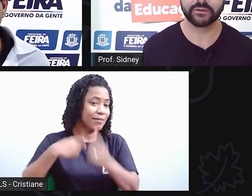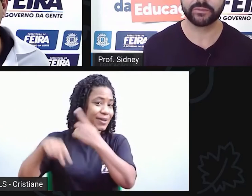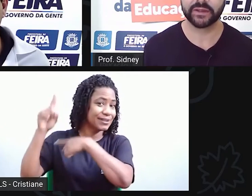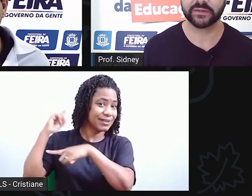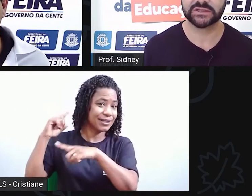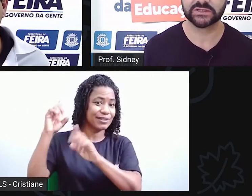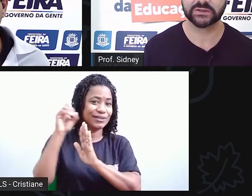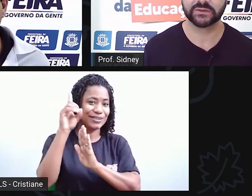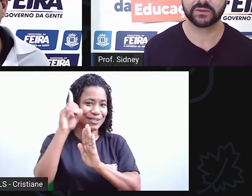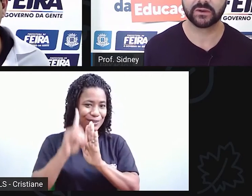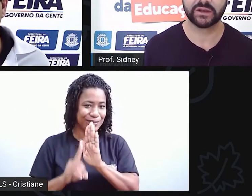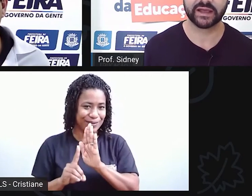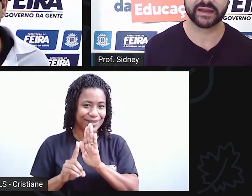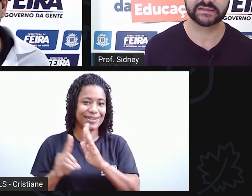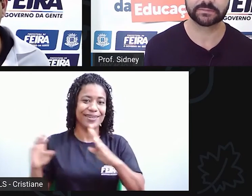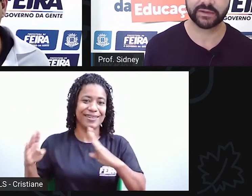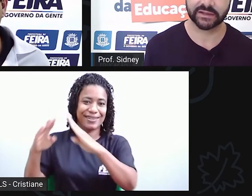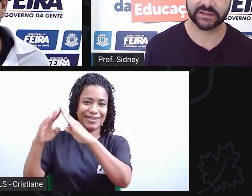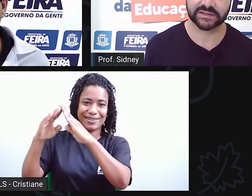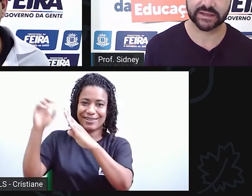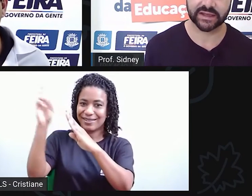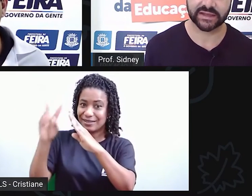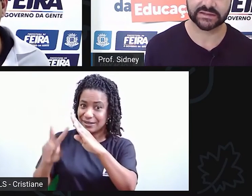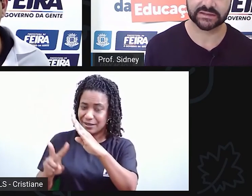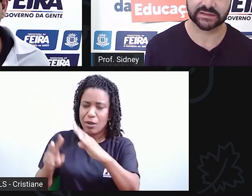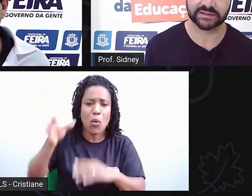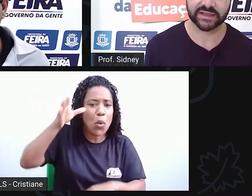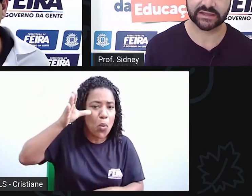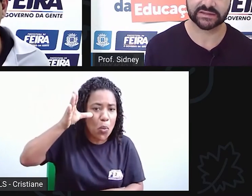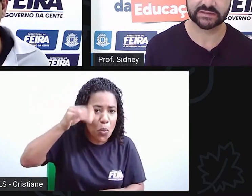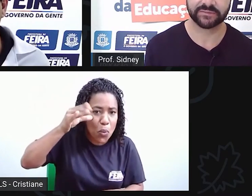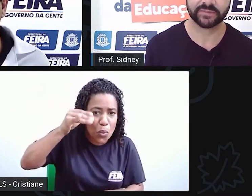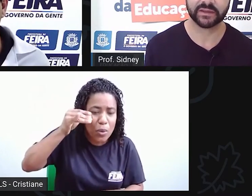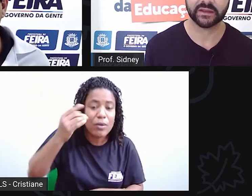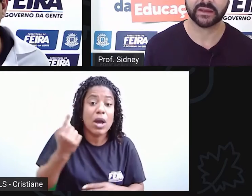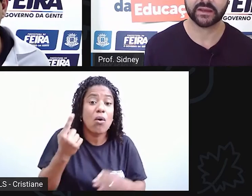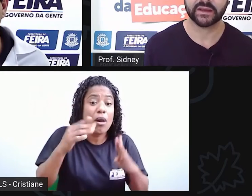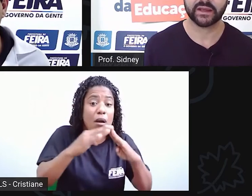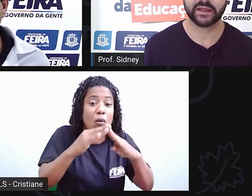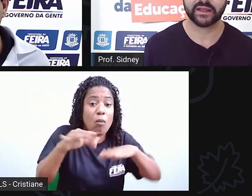não me permitiu olhar as plantas das casas.